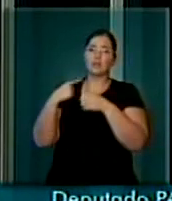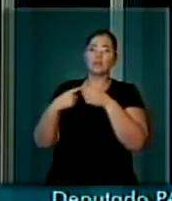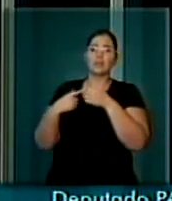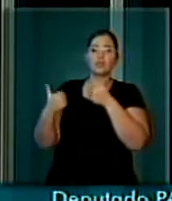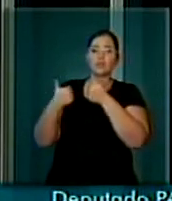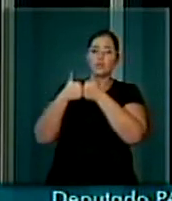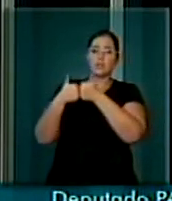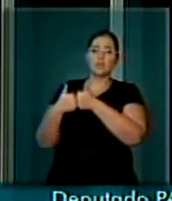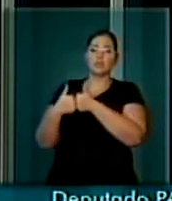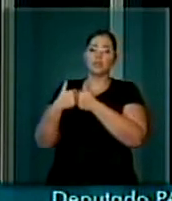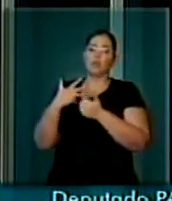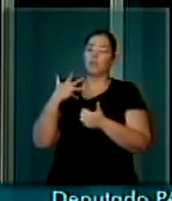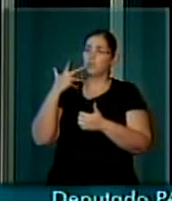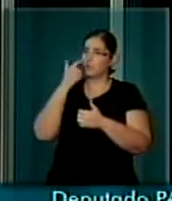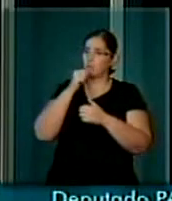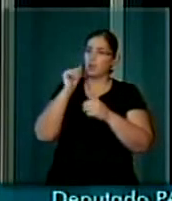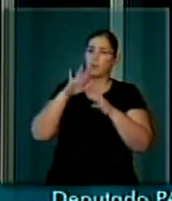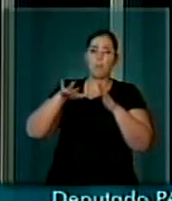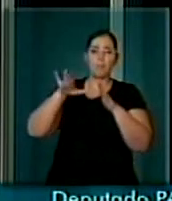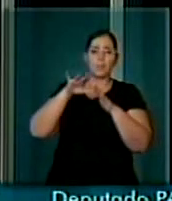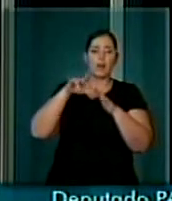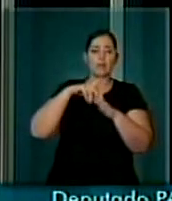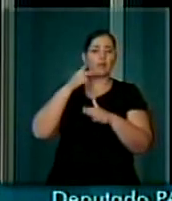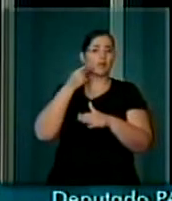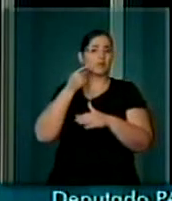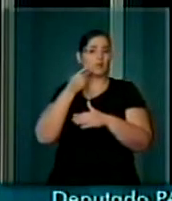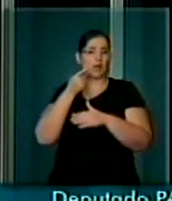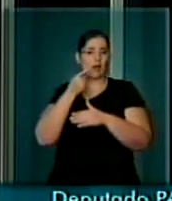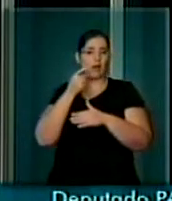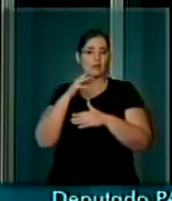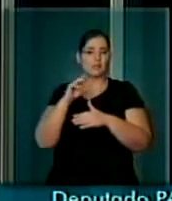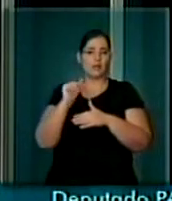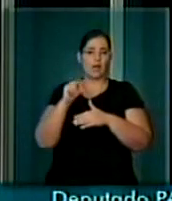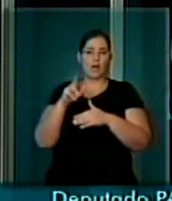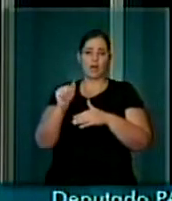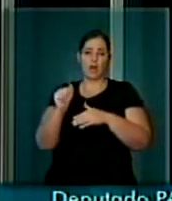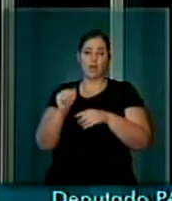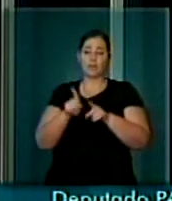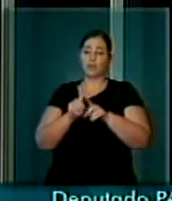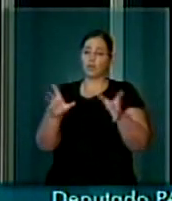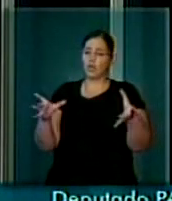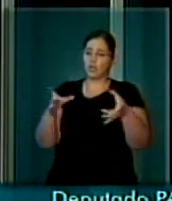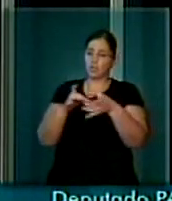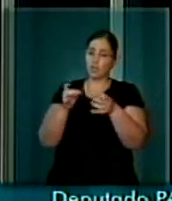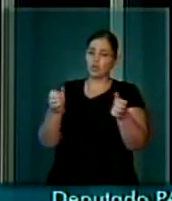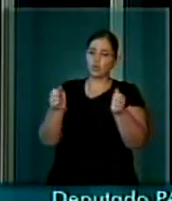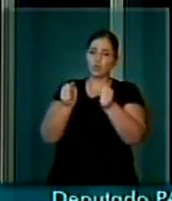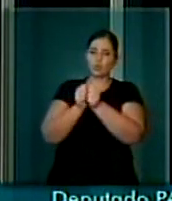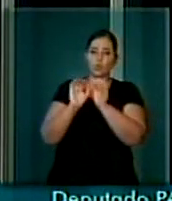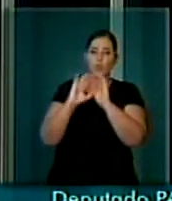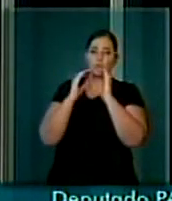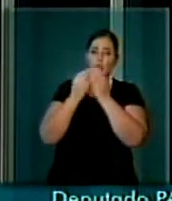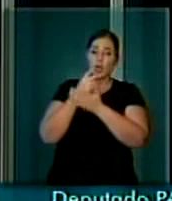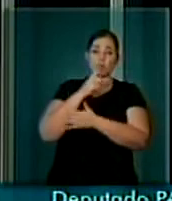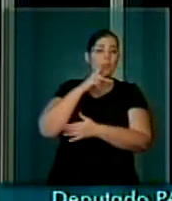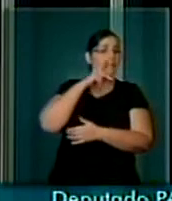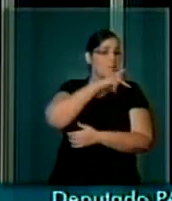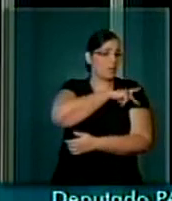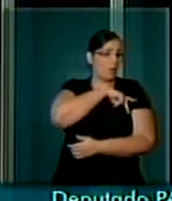do belo litoral cearense, e essa irmandade de Piauí e Ceará,